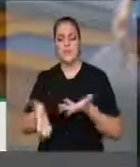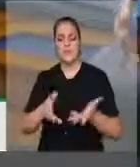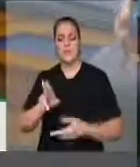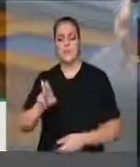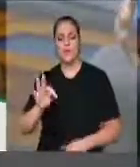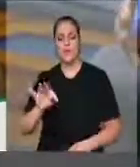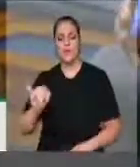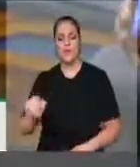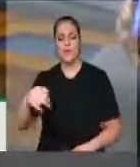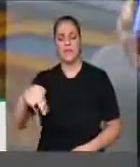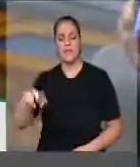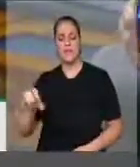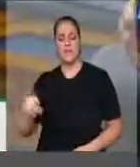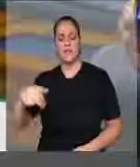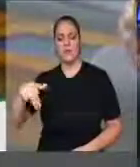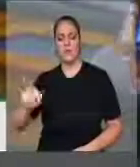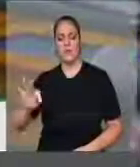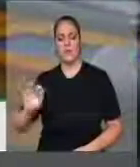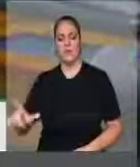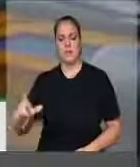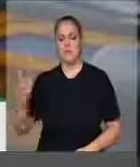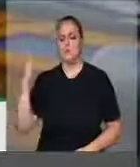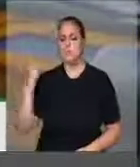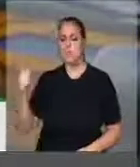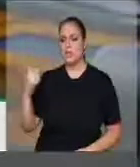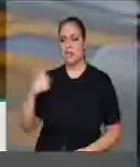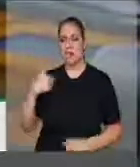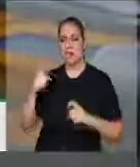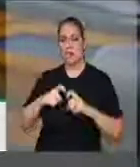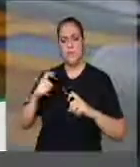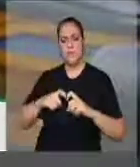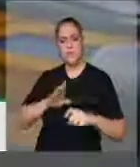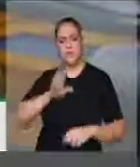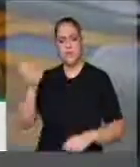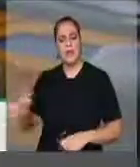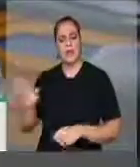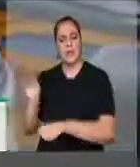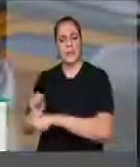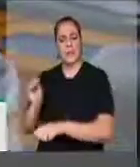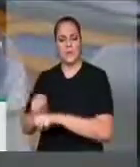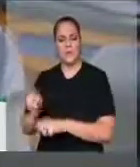UTI e no Natal. Fui convocada agora como médica para estar lá para cuidar.